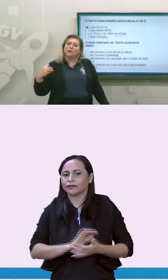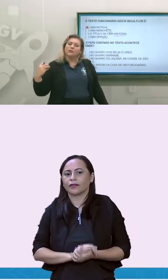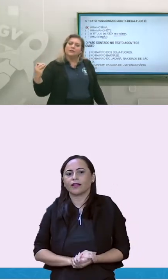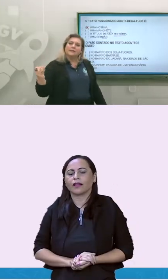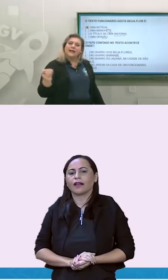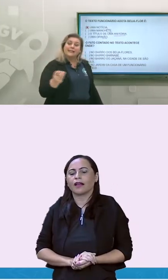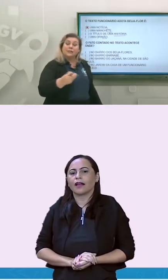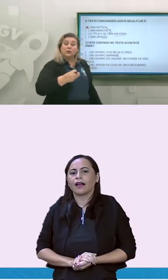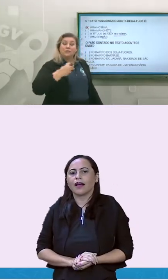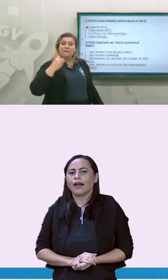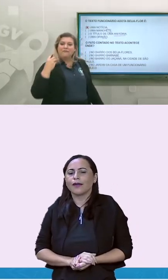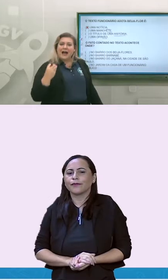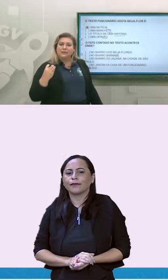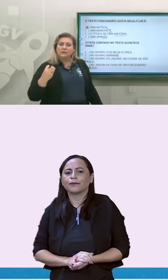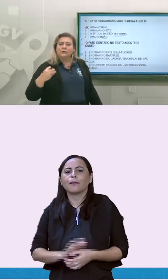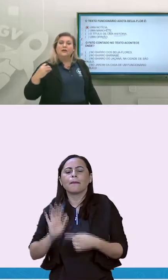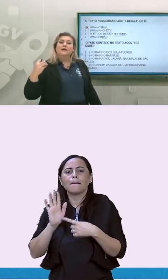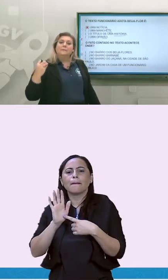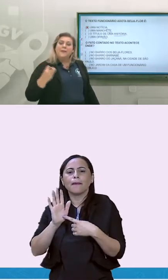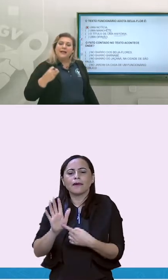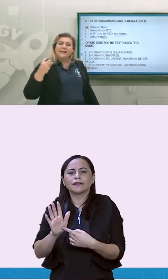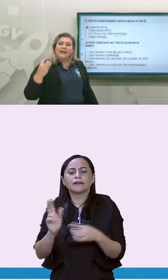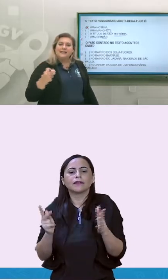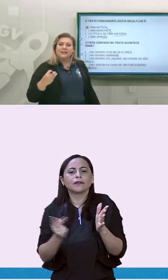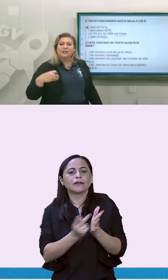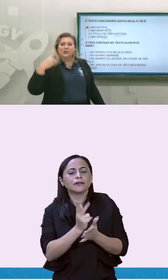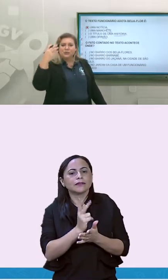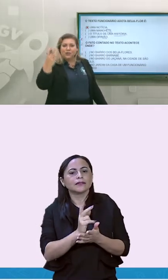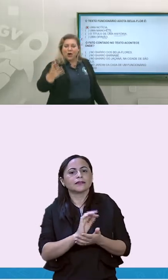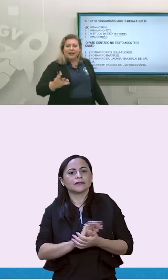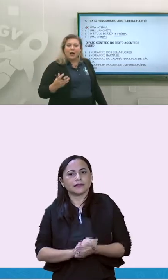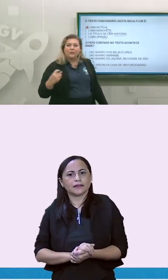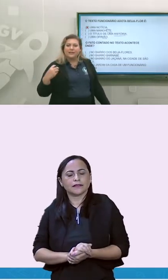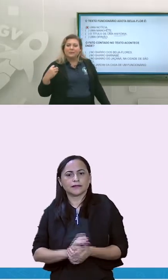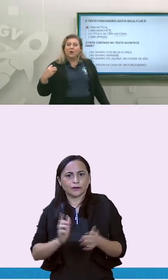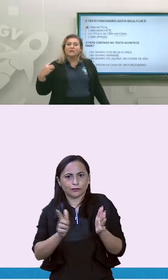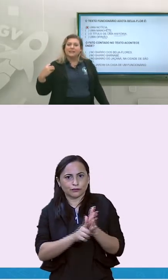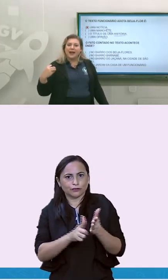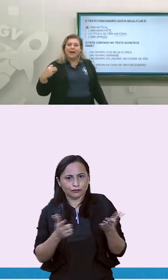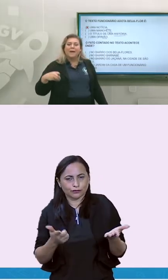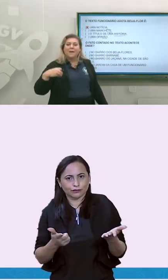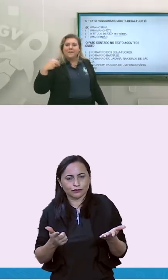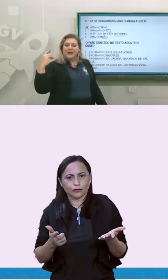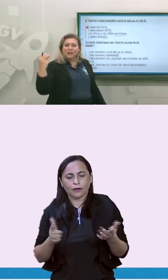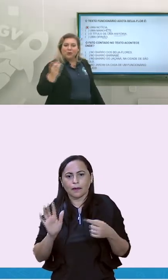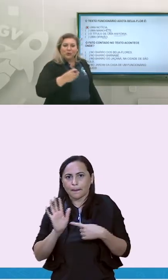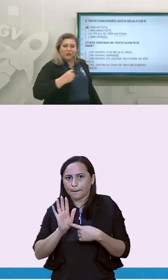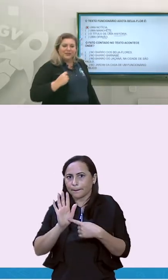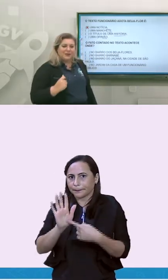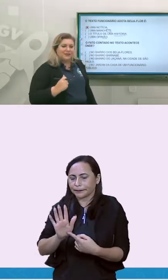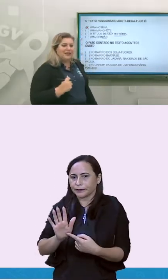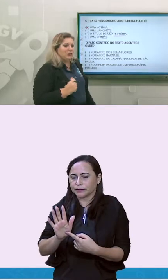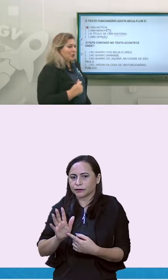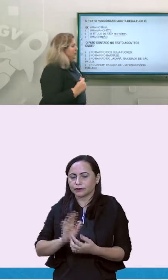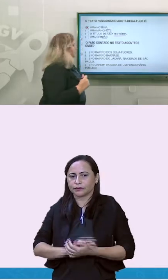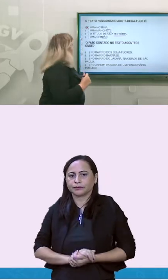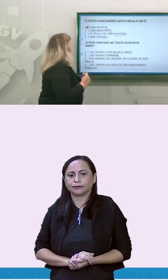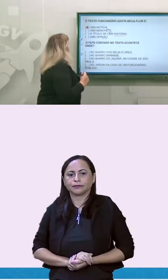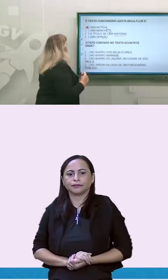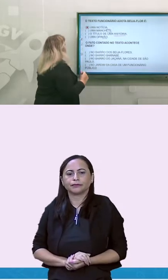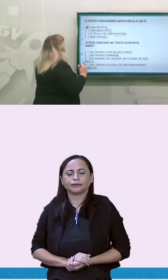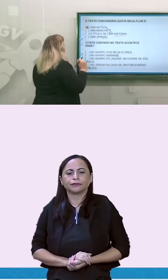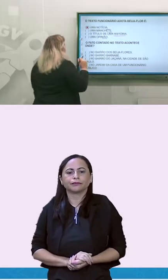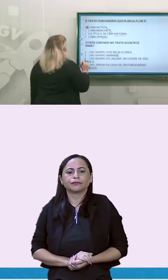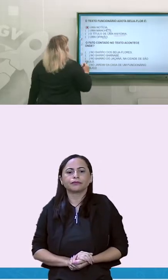Foi uma notícia interessante, um fato bem interessante que o jornal quis mostrar para todos os seus leitores.